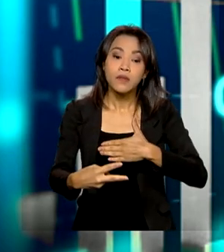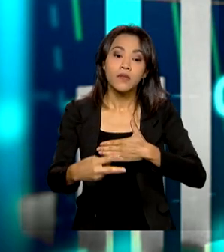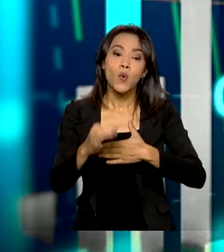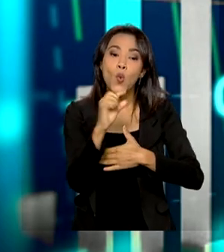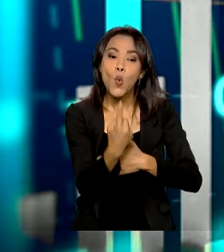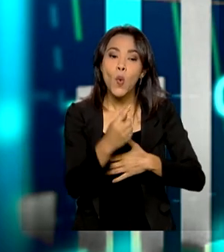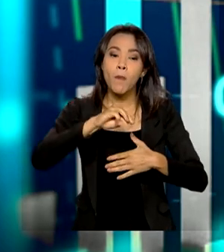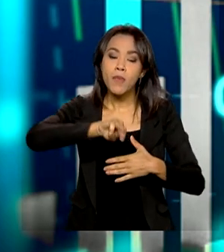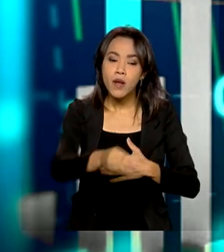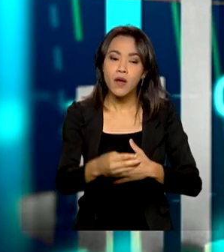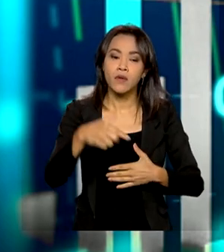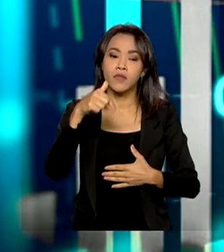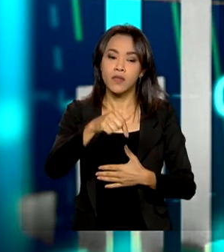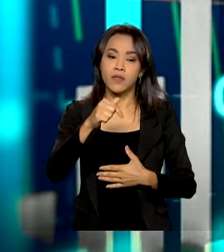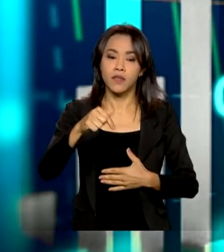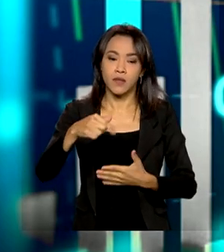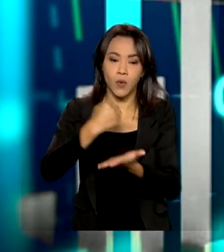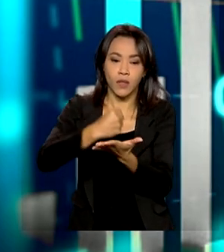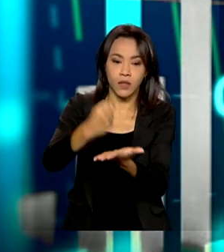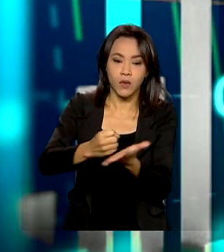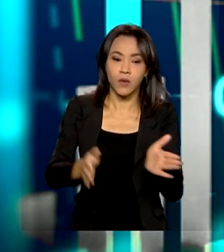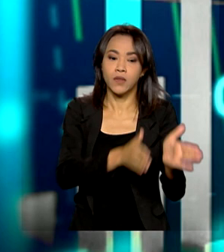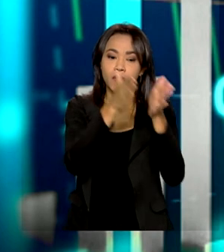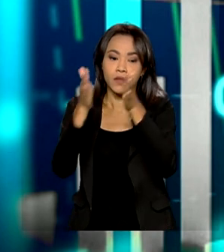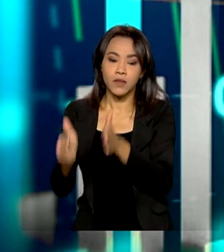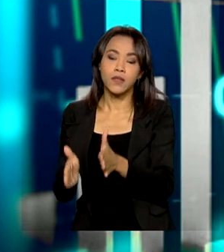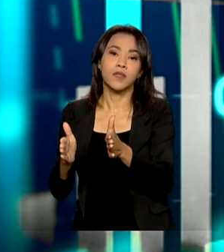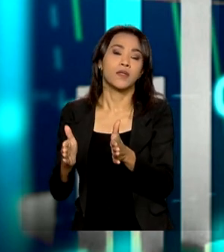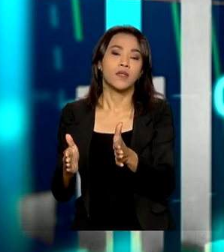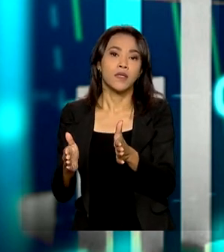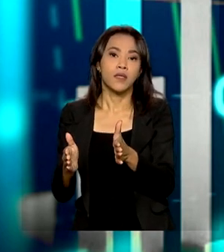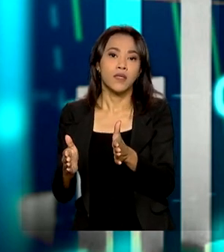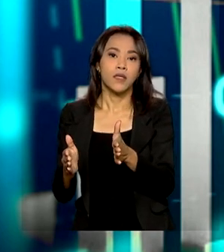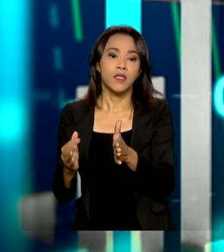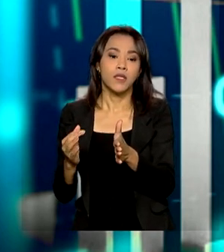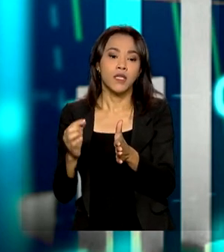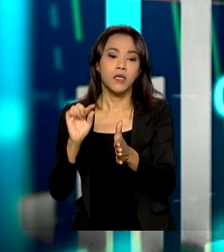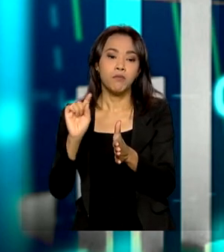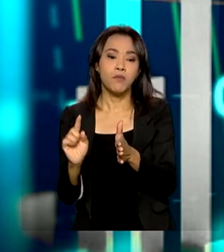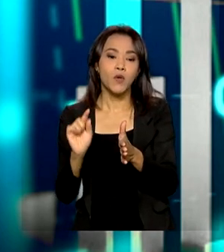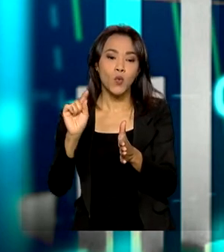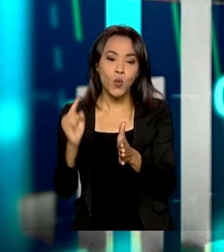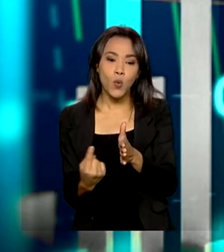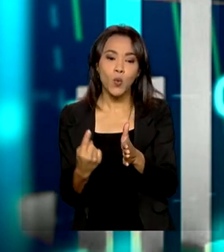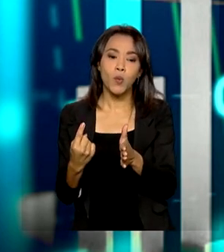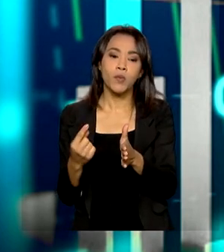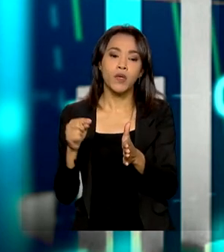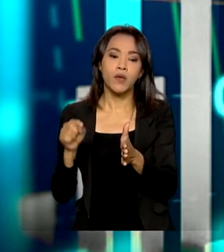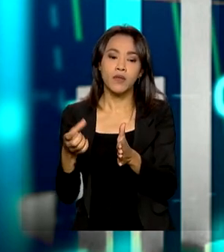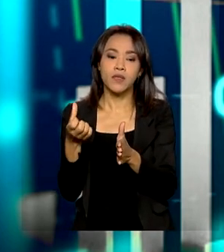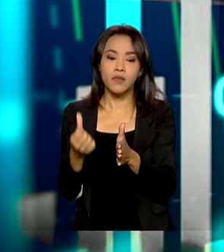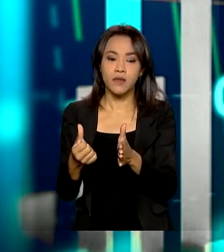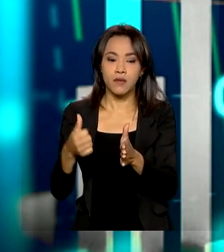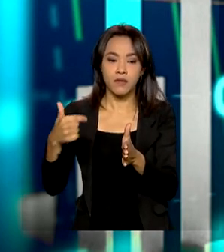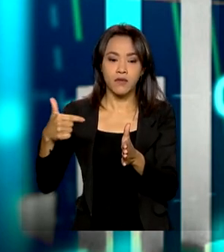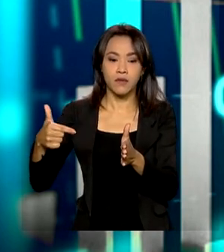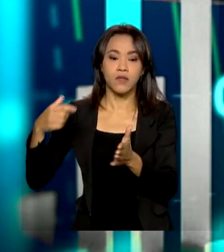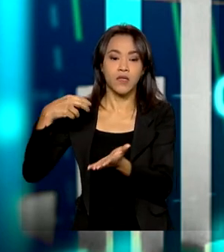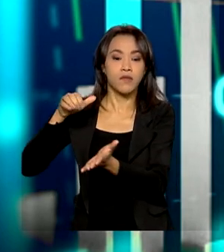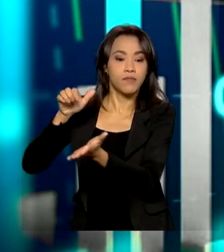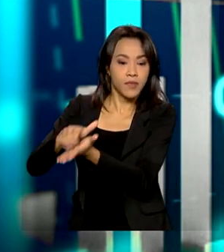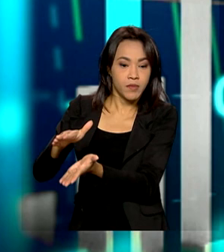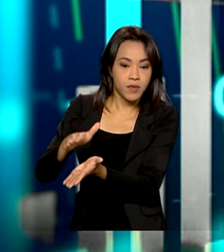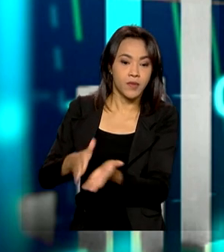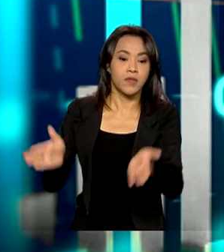1 milhão e 800 mil contratações e em torno de 1 milhão e 600 mil demissões. Bom, o